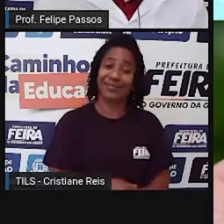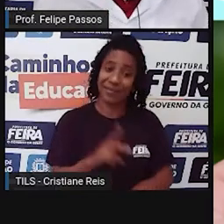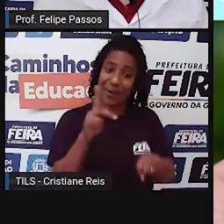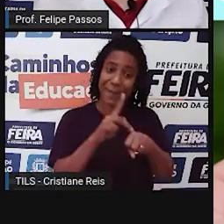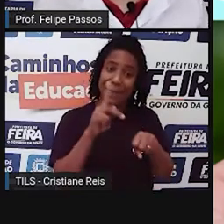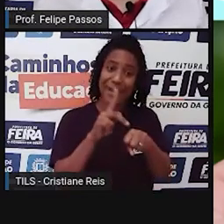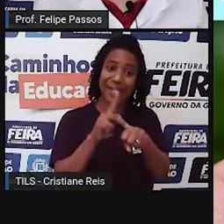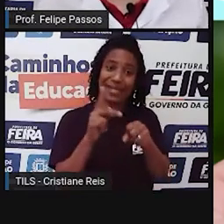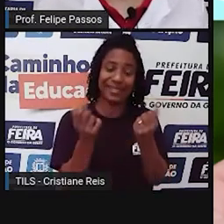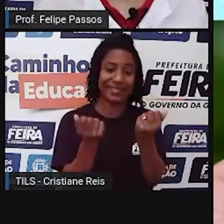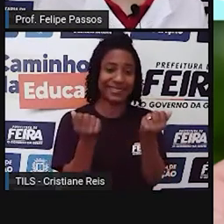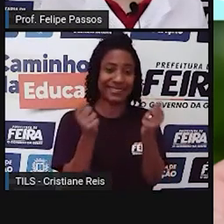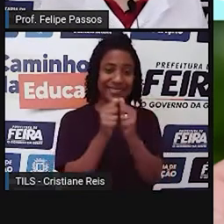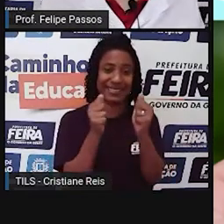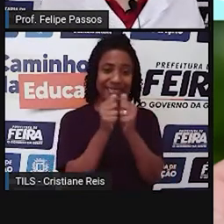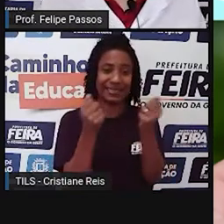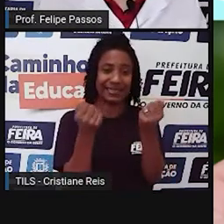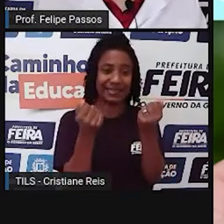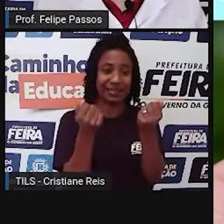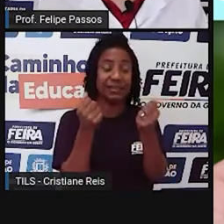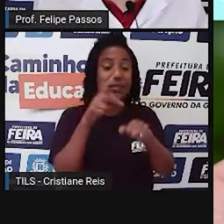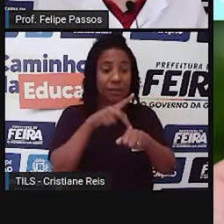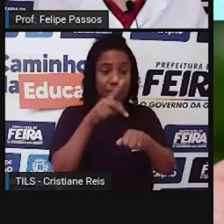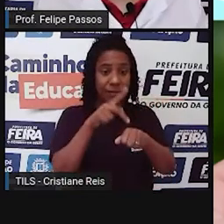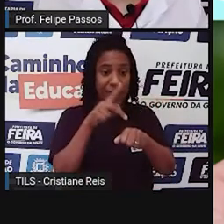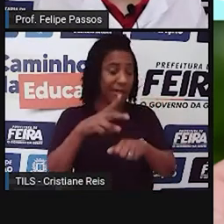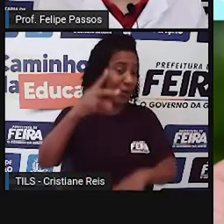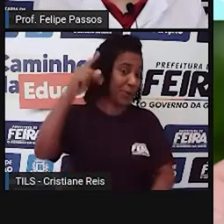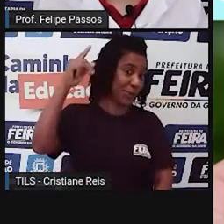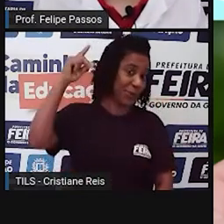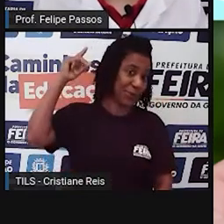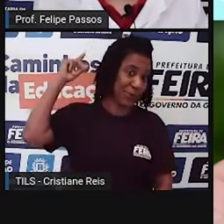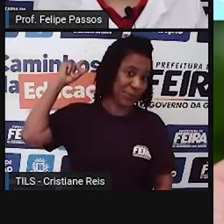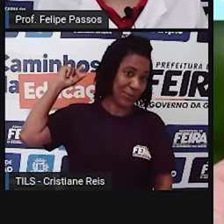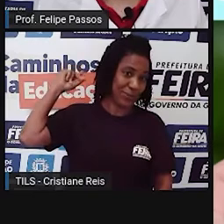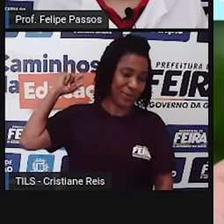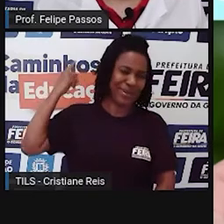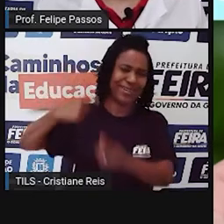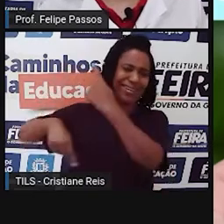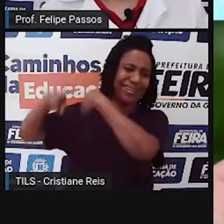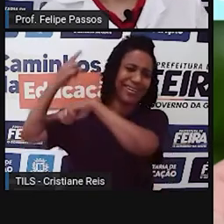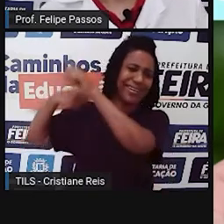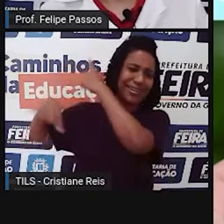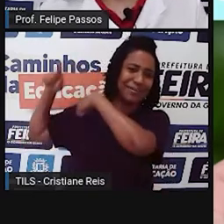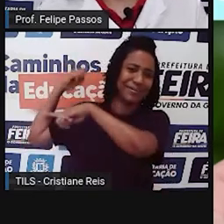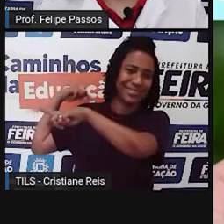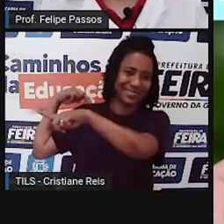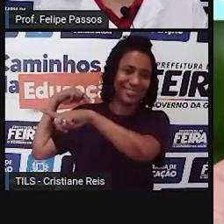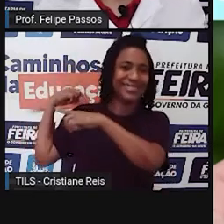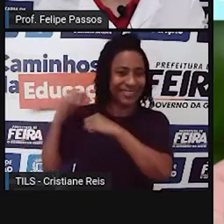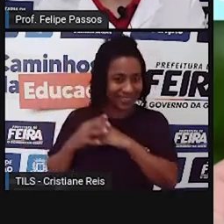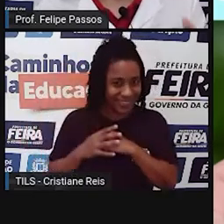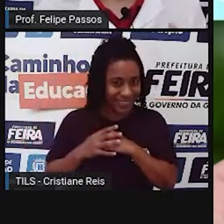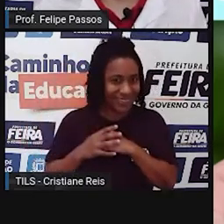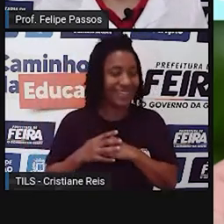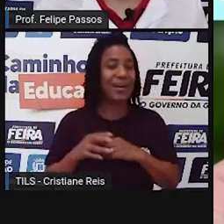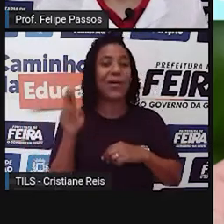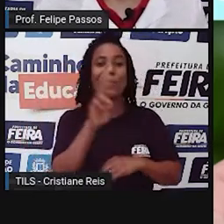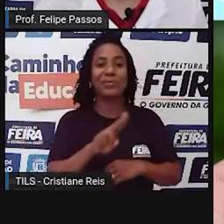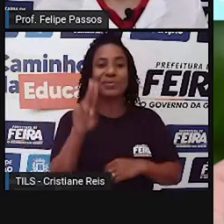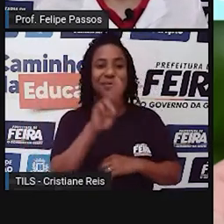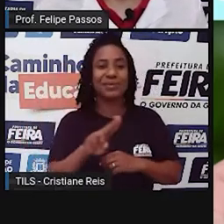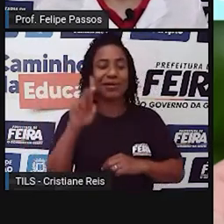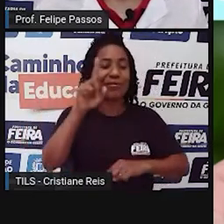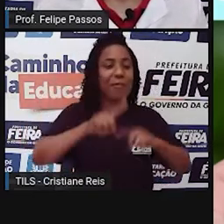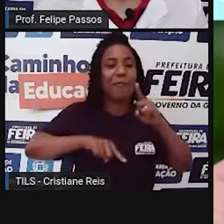lascadas. Então, o ser humano, lá no início da nossa história, a gente começou a utilizar objetos que